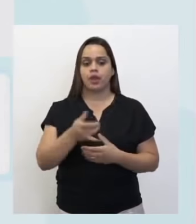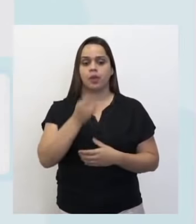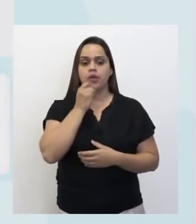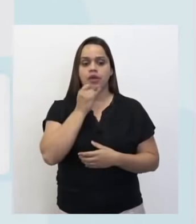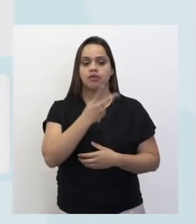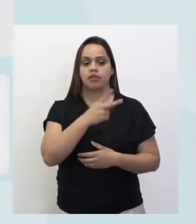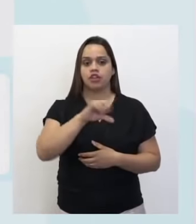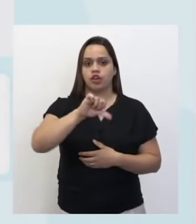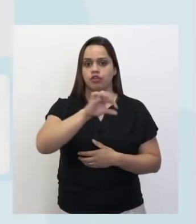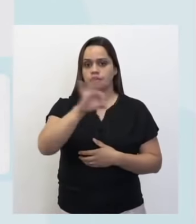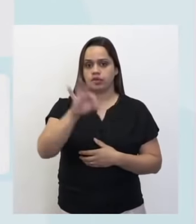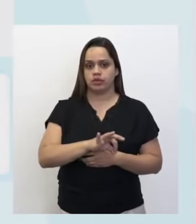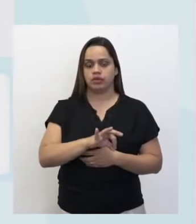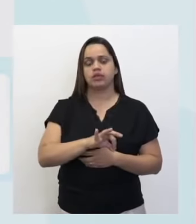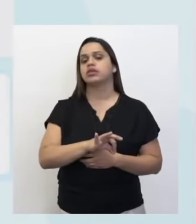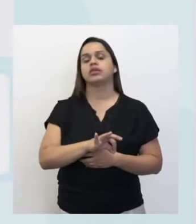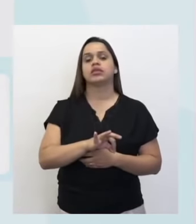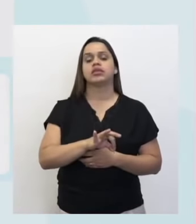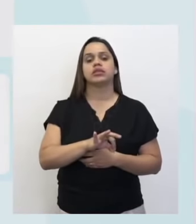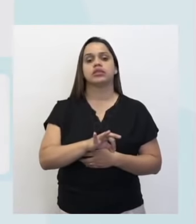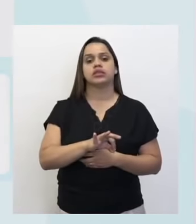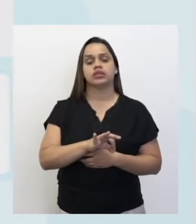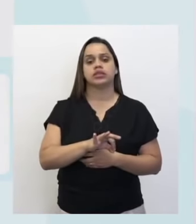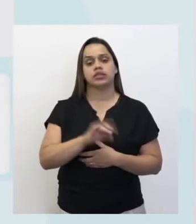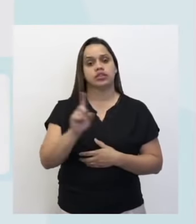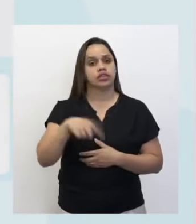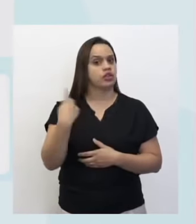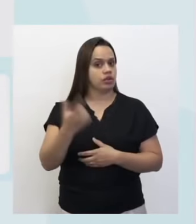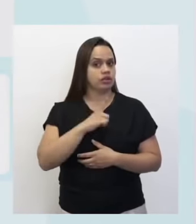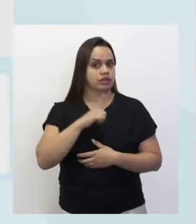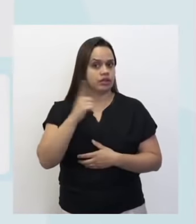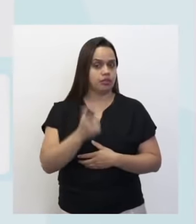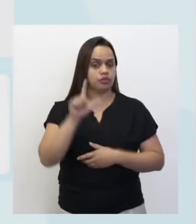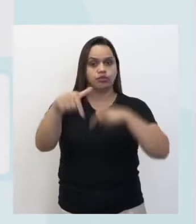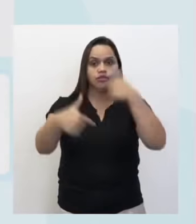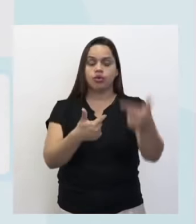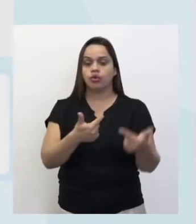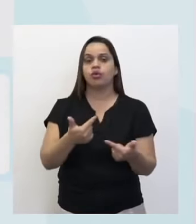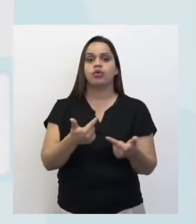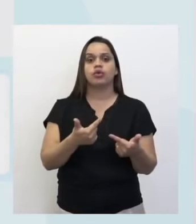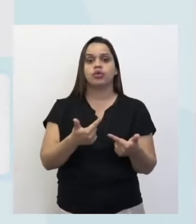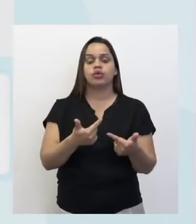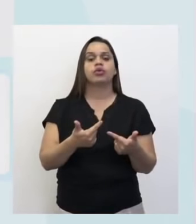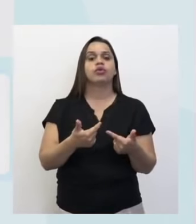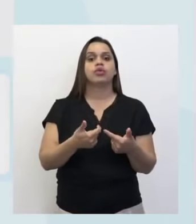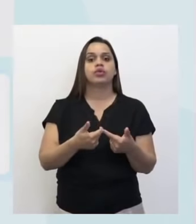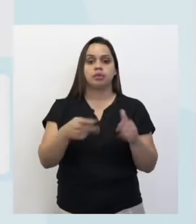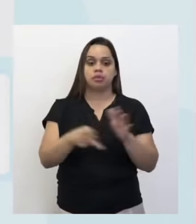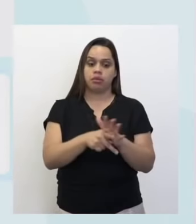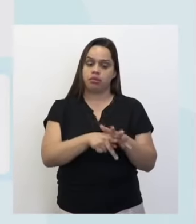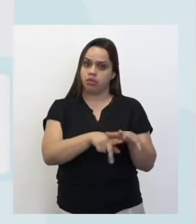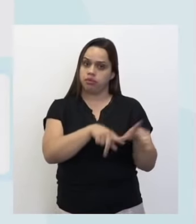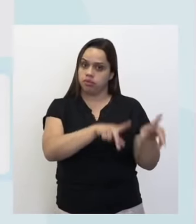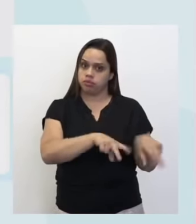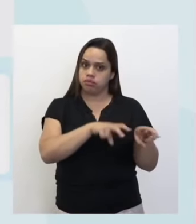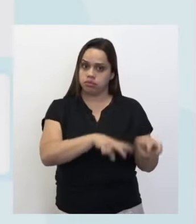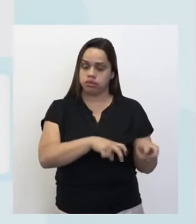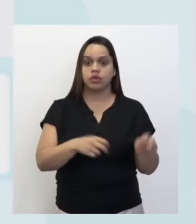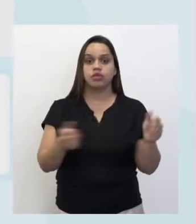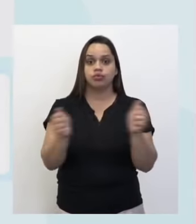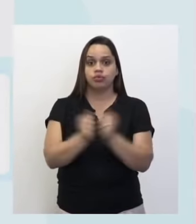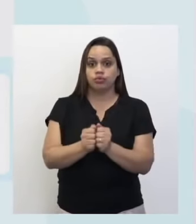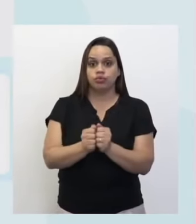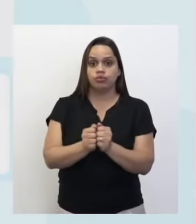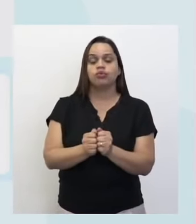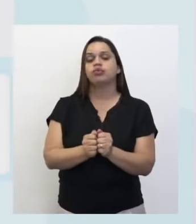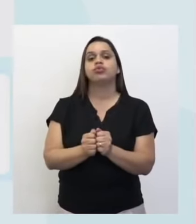% de produção que nós temos de outras culturas e sistemas da agricultura, junto com